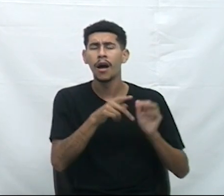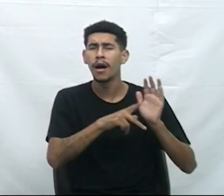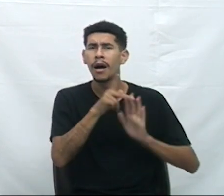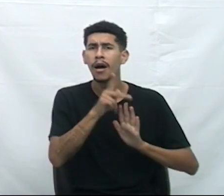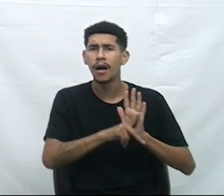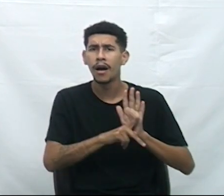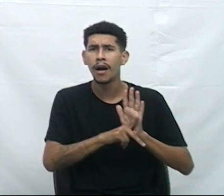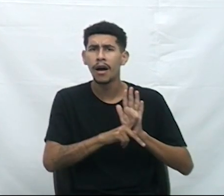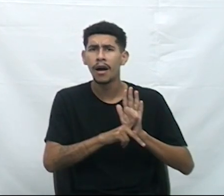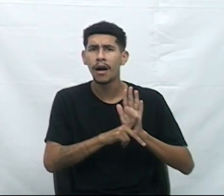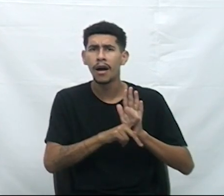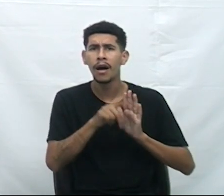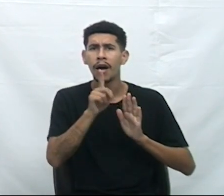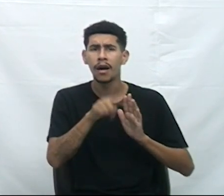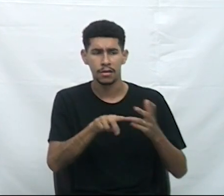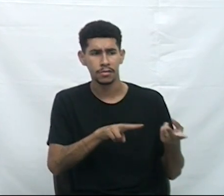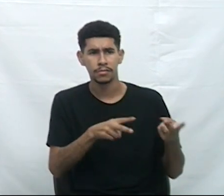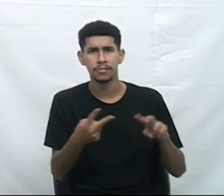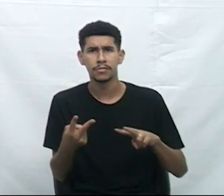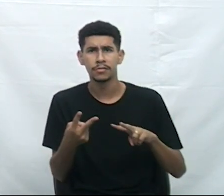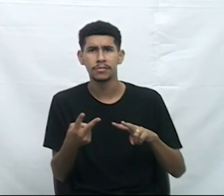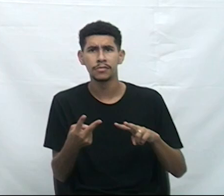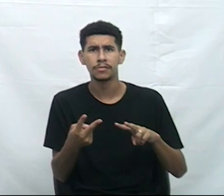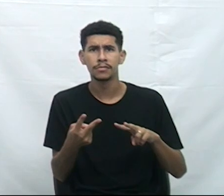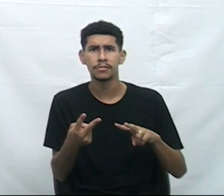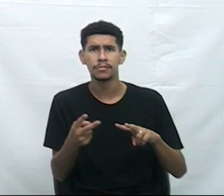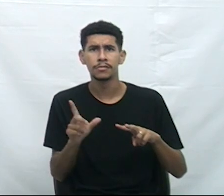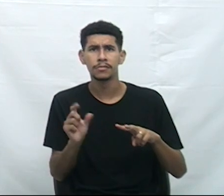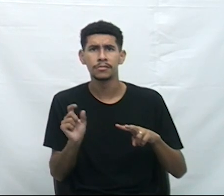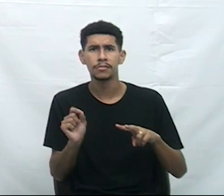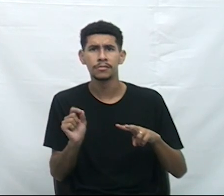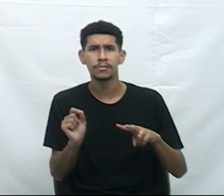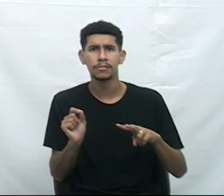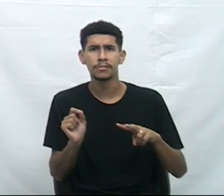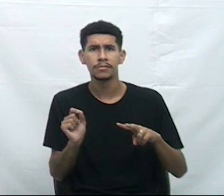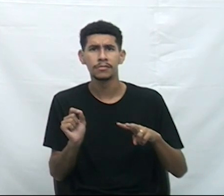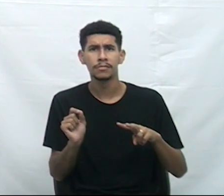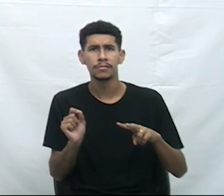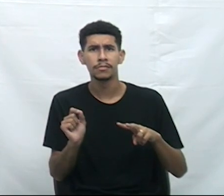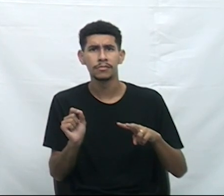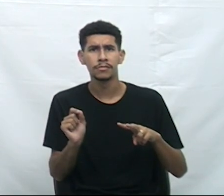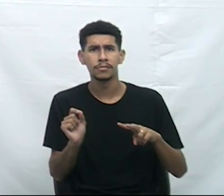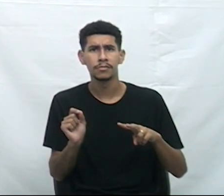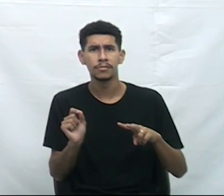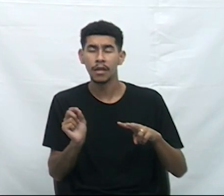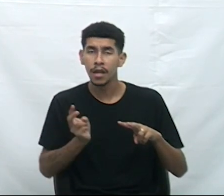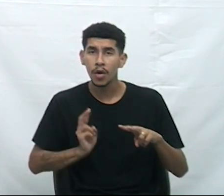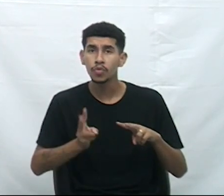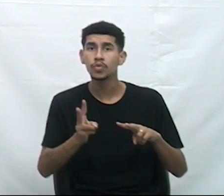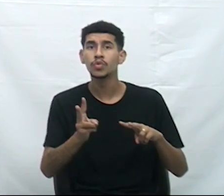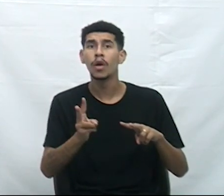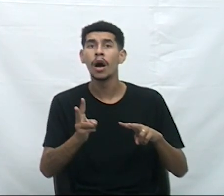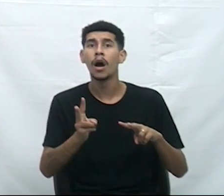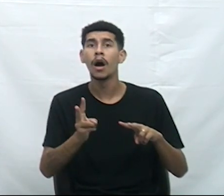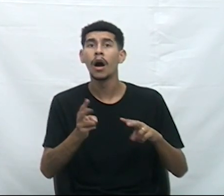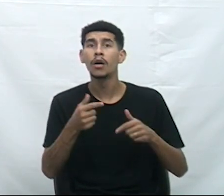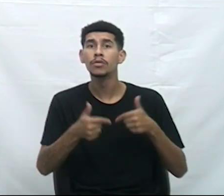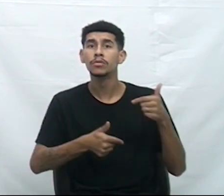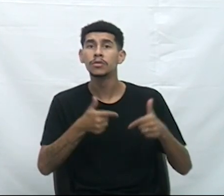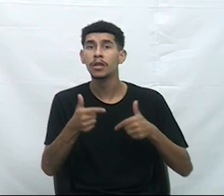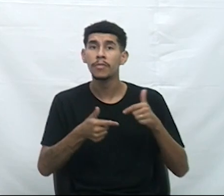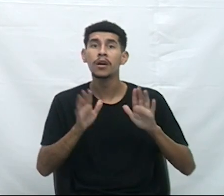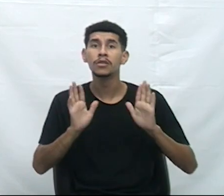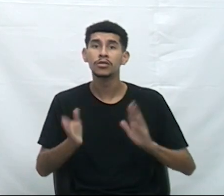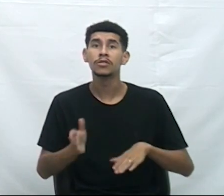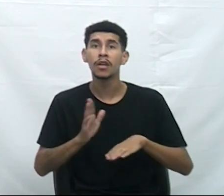essa transposição, ela é para ser da continuidade ao trabalho que está sendo